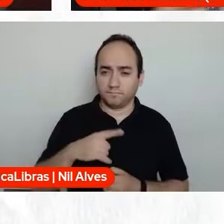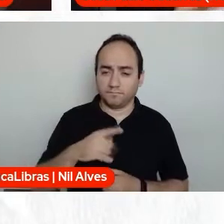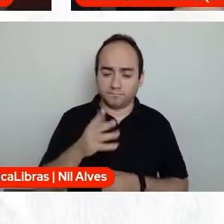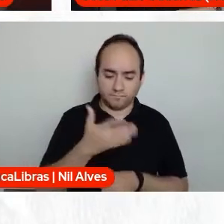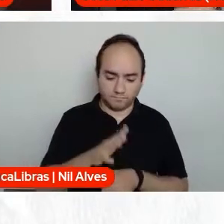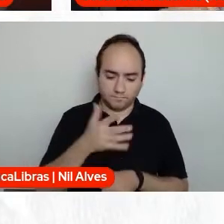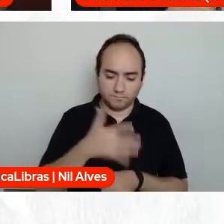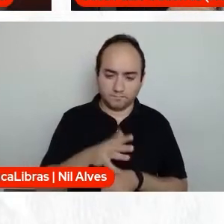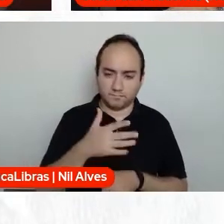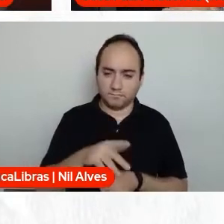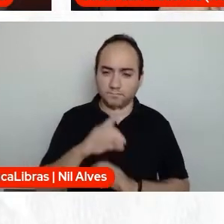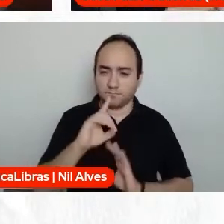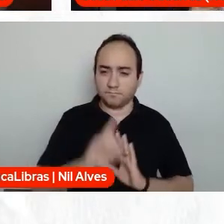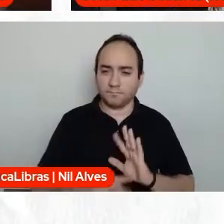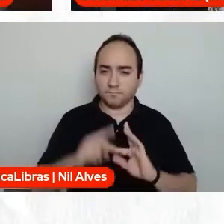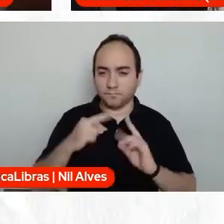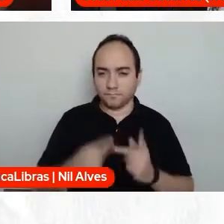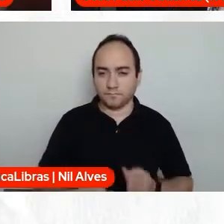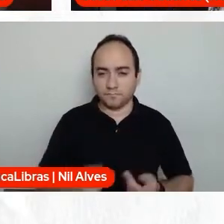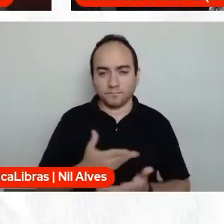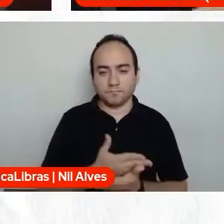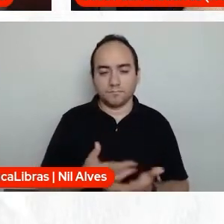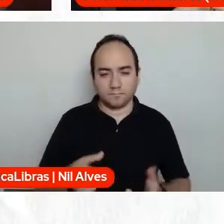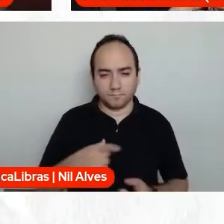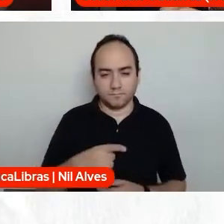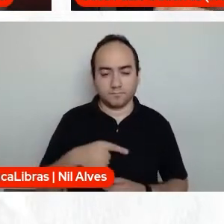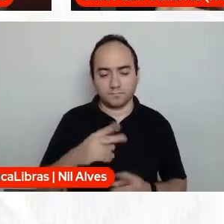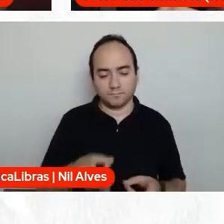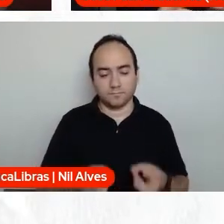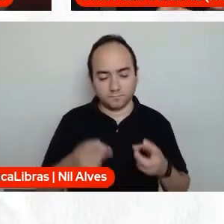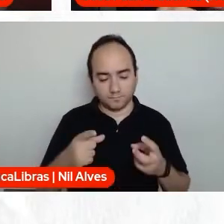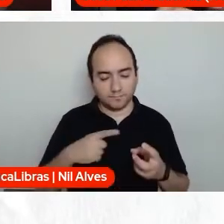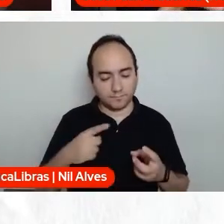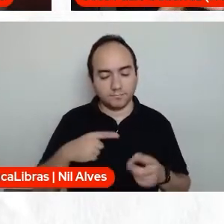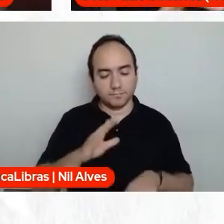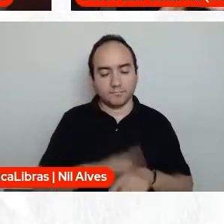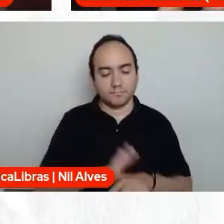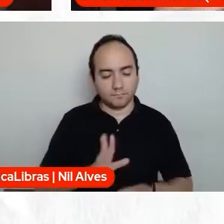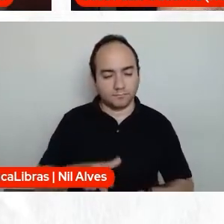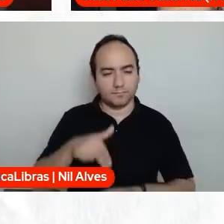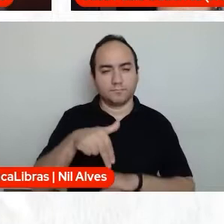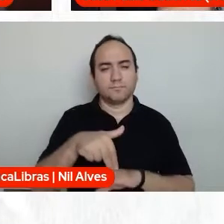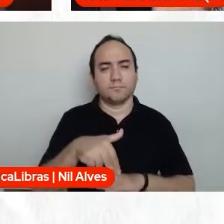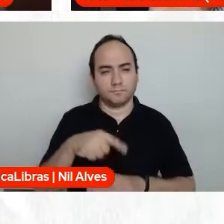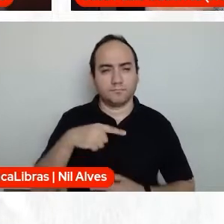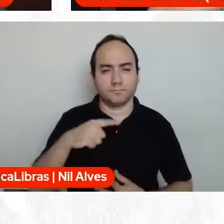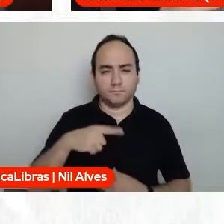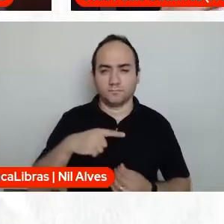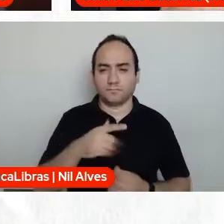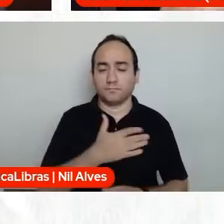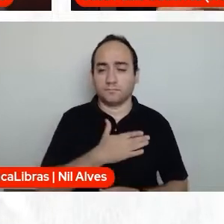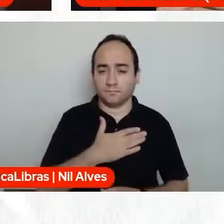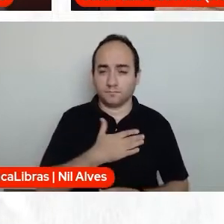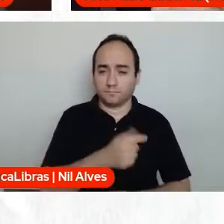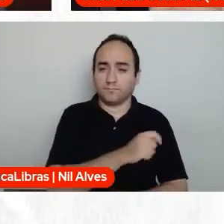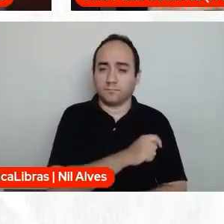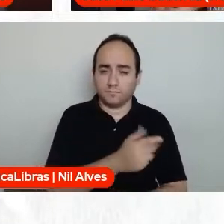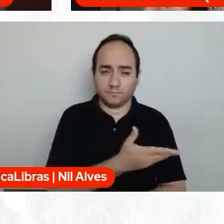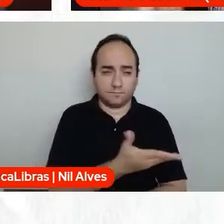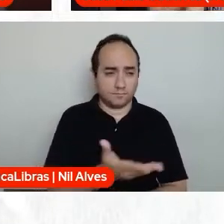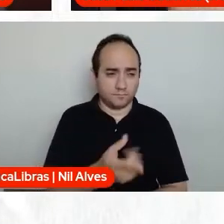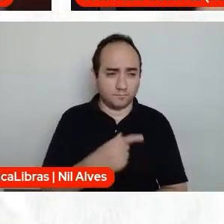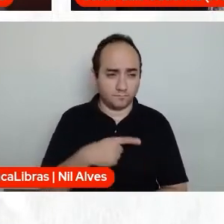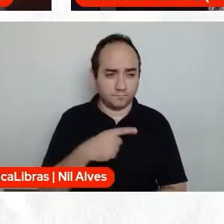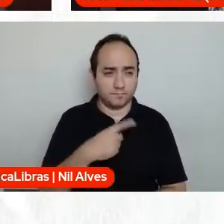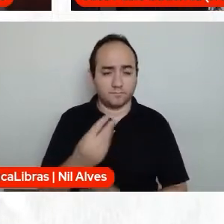dos direitos humanos. Então, eu tenho percebido que tem esse sentido protagonista, os meus alunos têm sentido protagonista quando